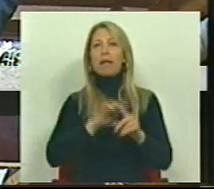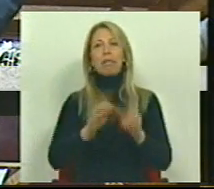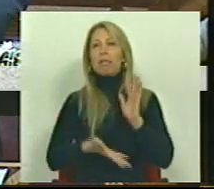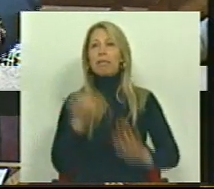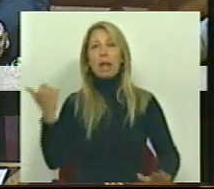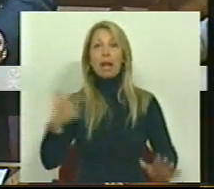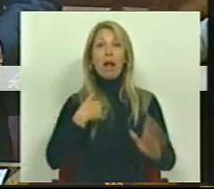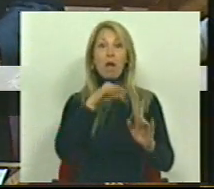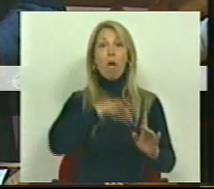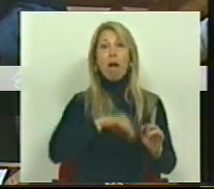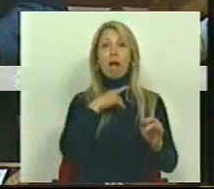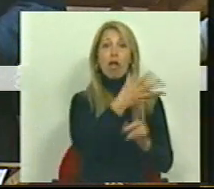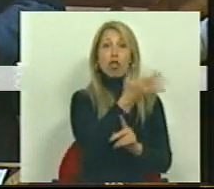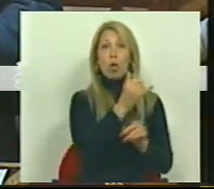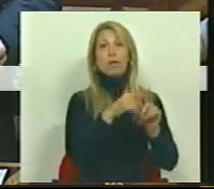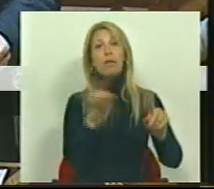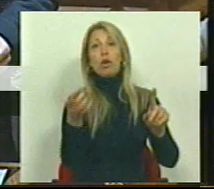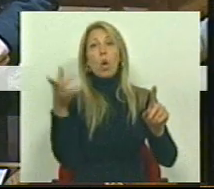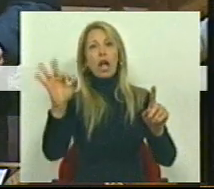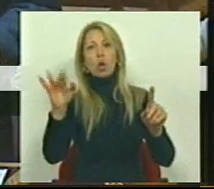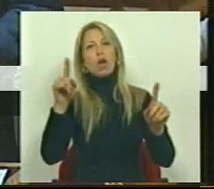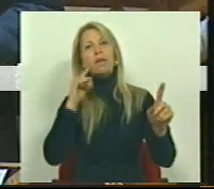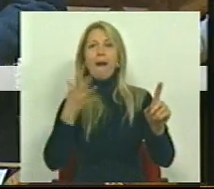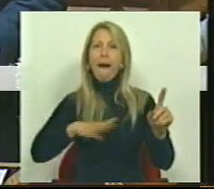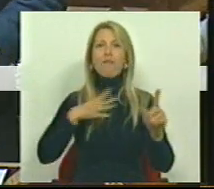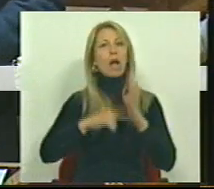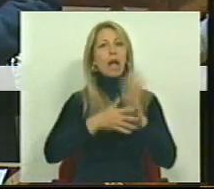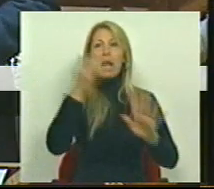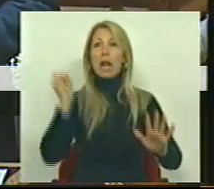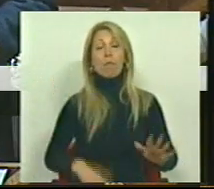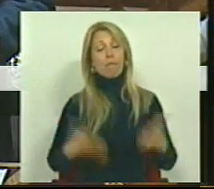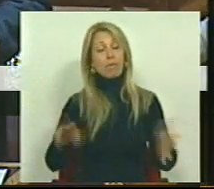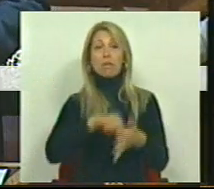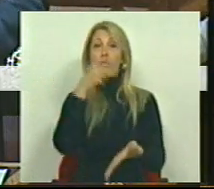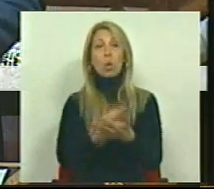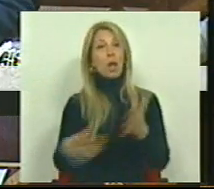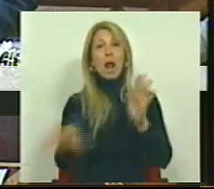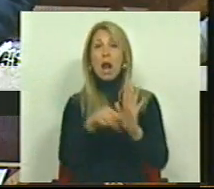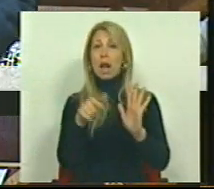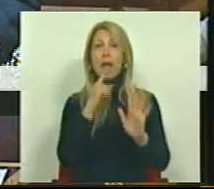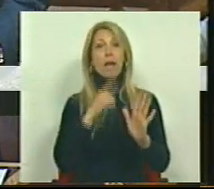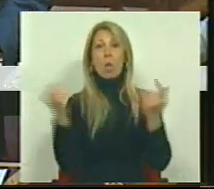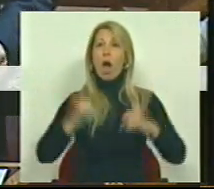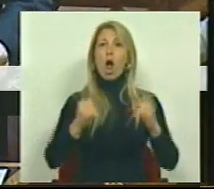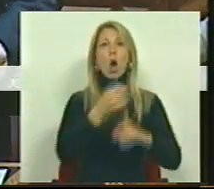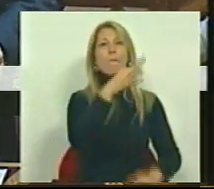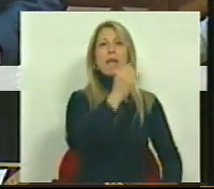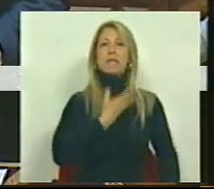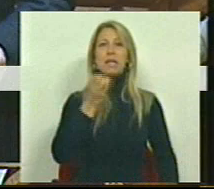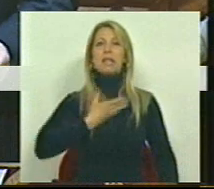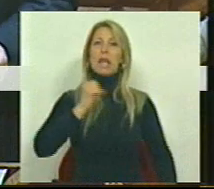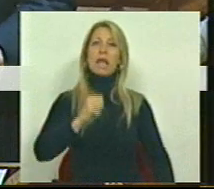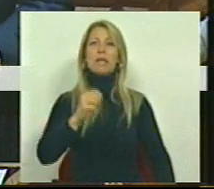meses. É, sim, urgente alterar a lei, derrotar este pacto de agressão e este governo PSD-CDSPP, que está empenhado em empobrecer